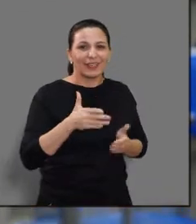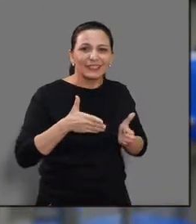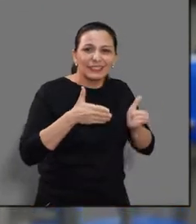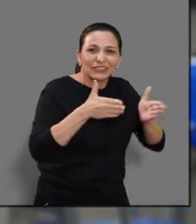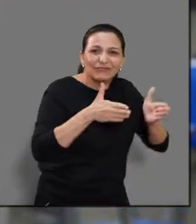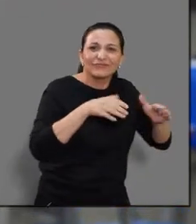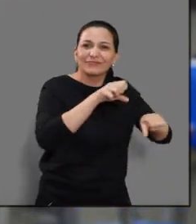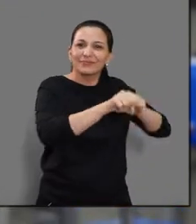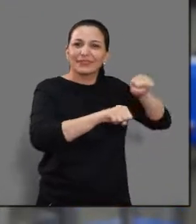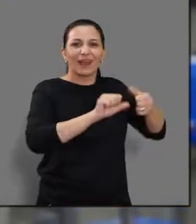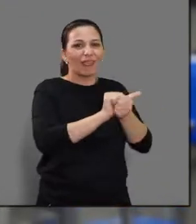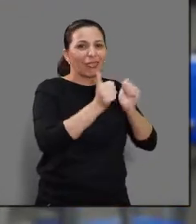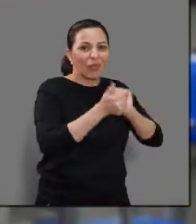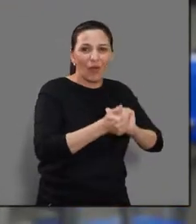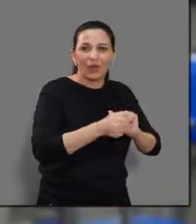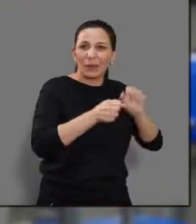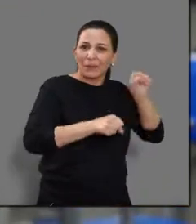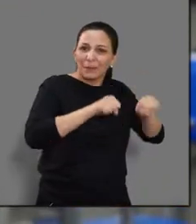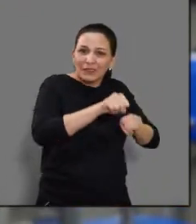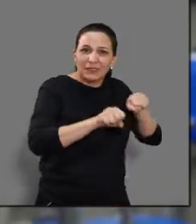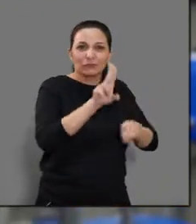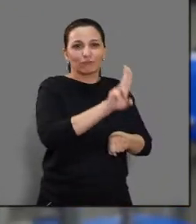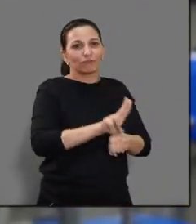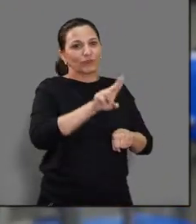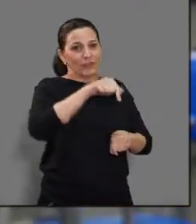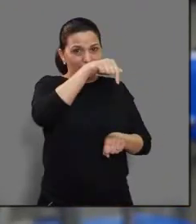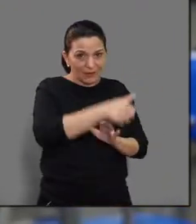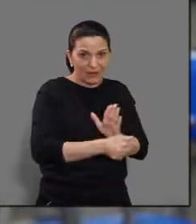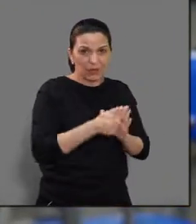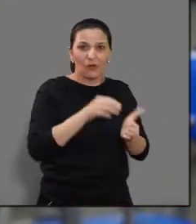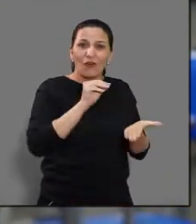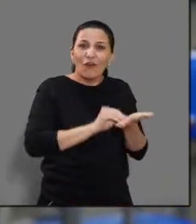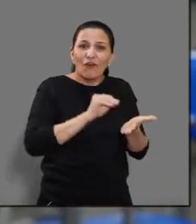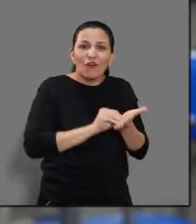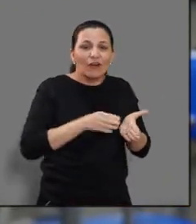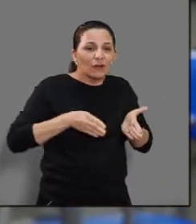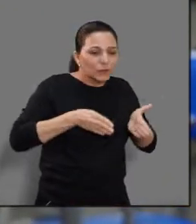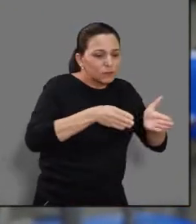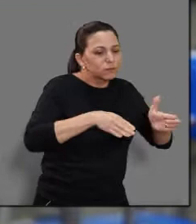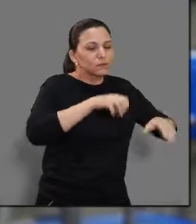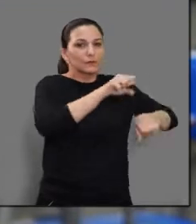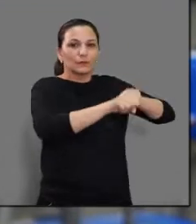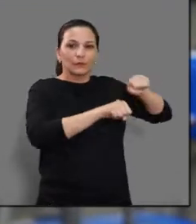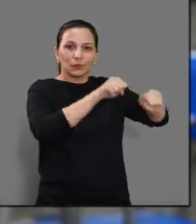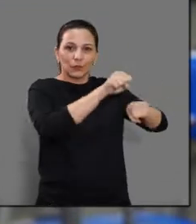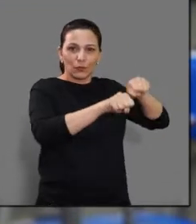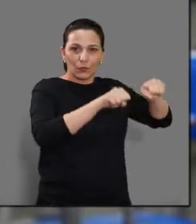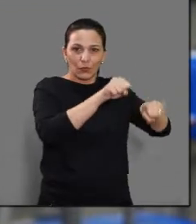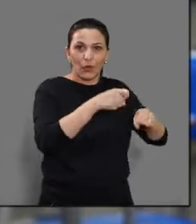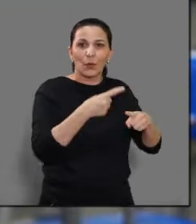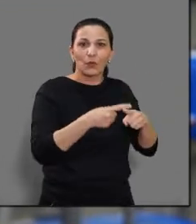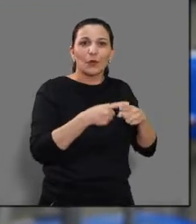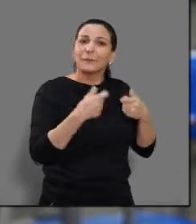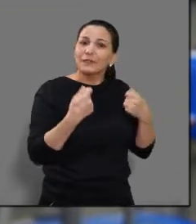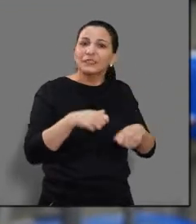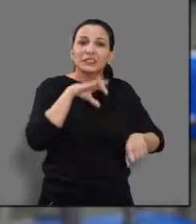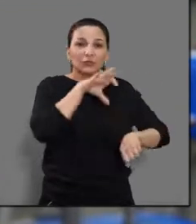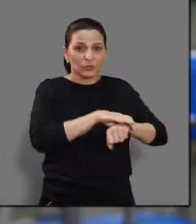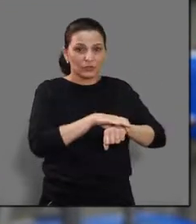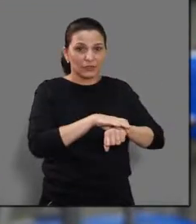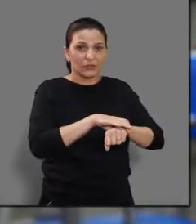para a gente poder andar seguro. E é isso que eu estava reparando. Então, a ideia veio daí, entendeu? Porque a gente precisa disso para